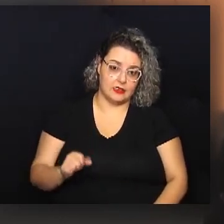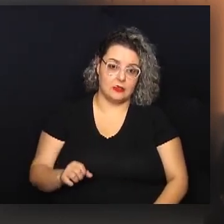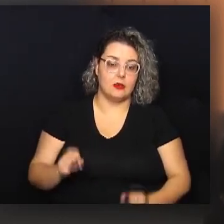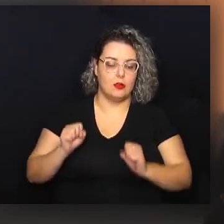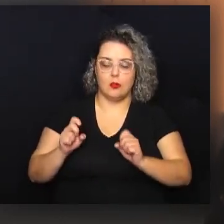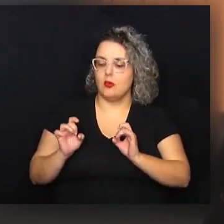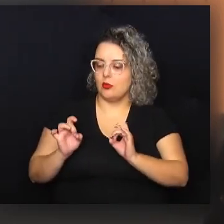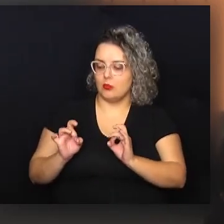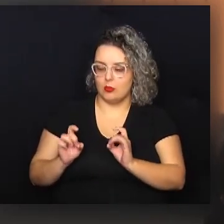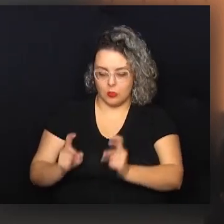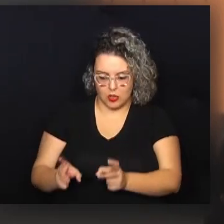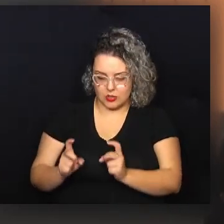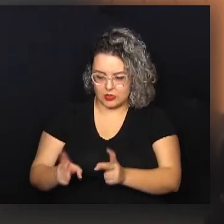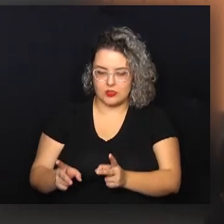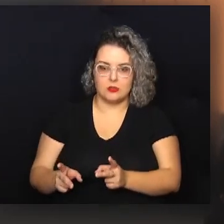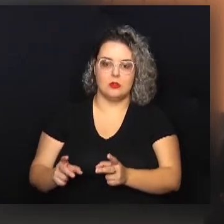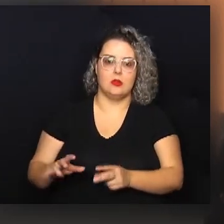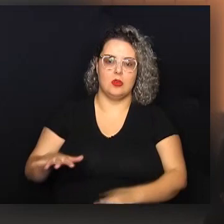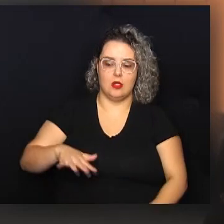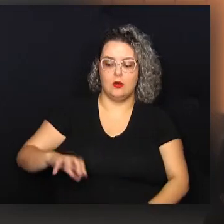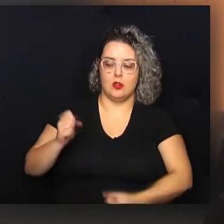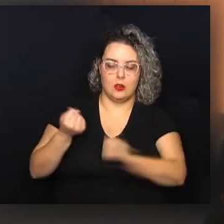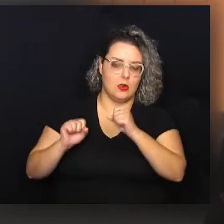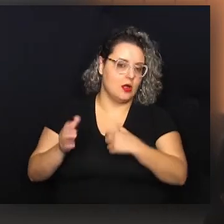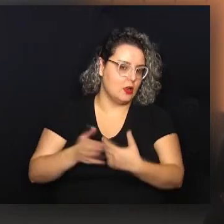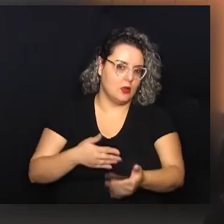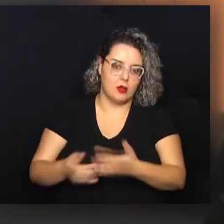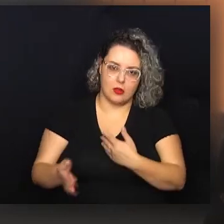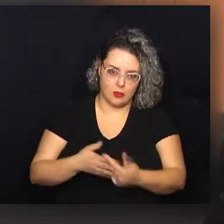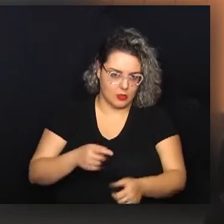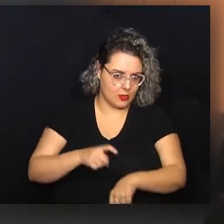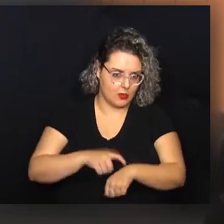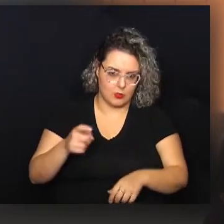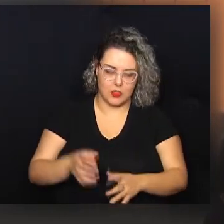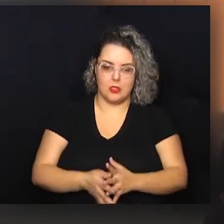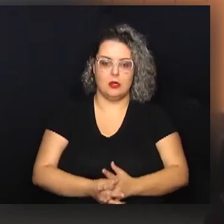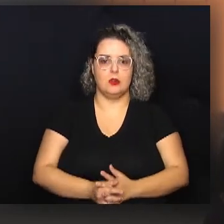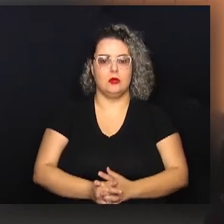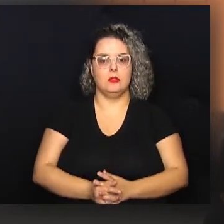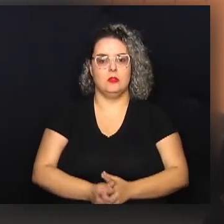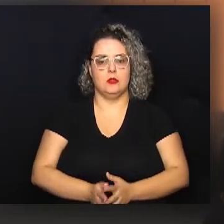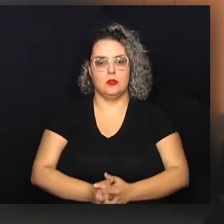vendida aquele espaço da fábrica, o Parque Fabril, a qualquer momento.